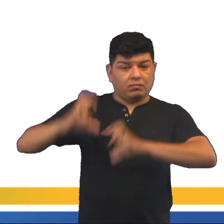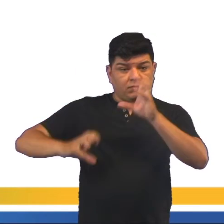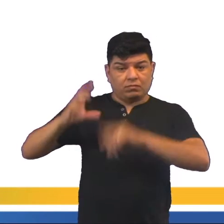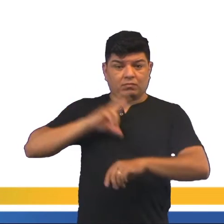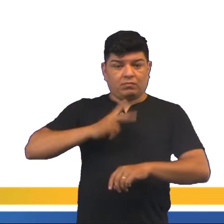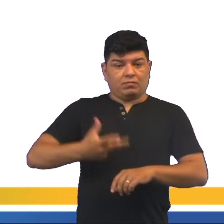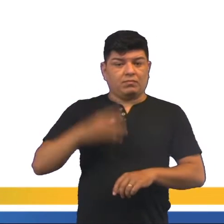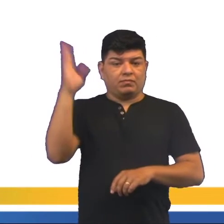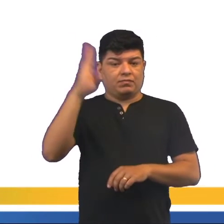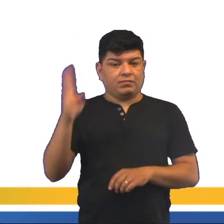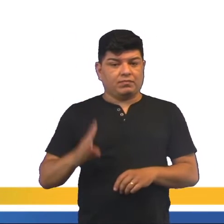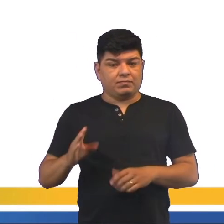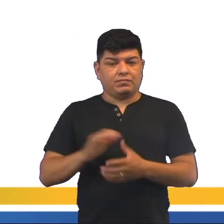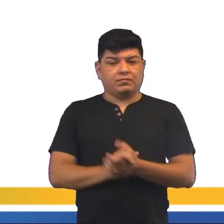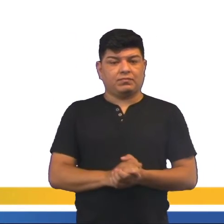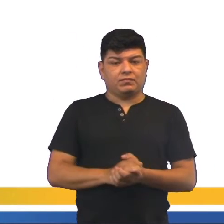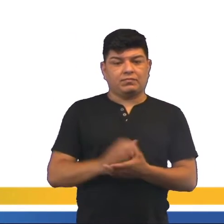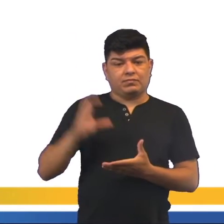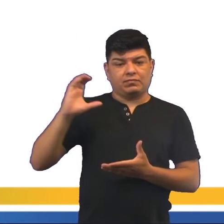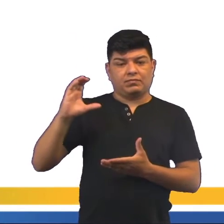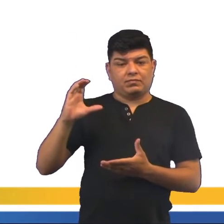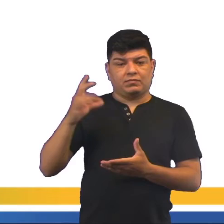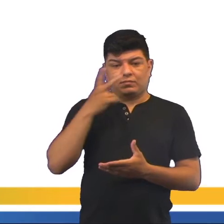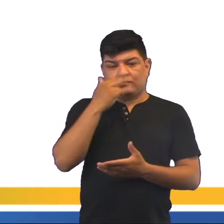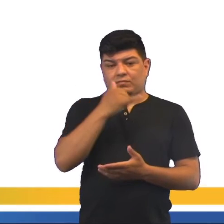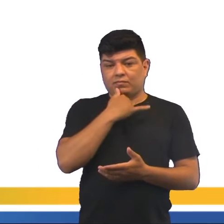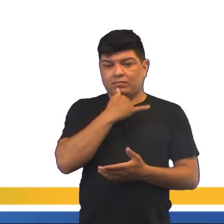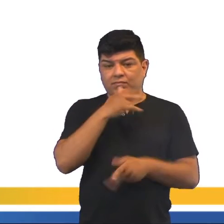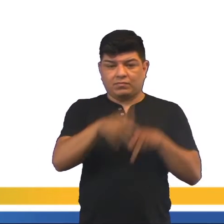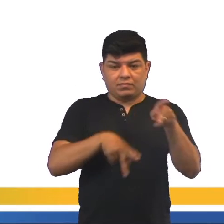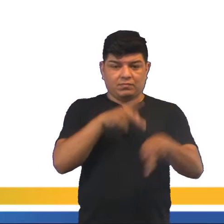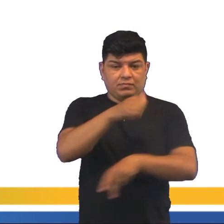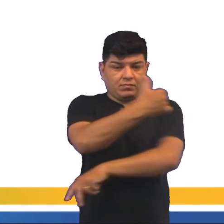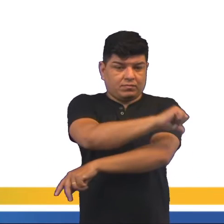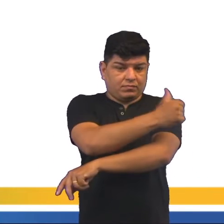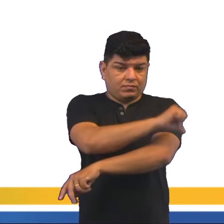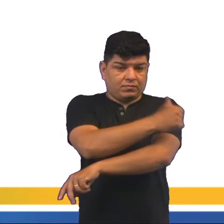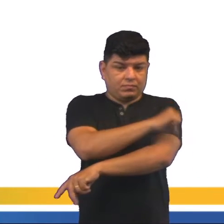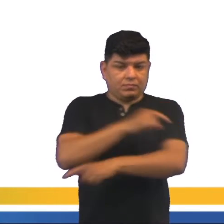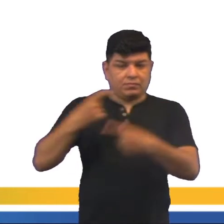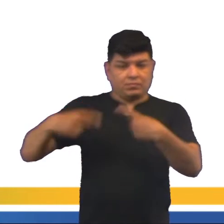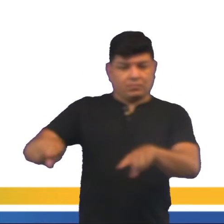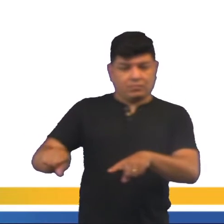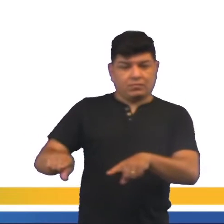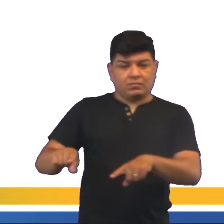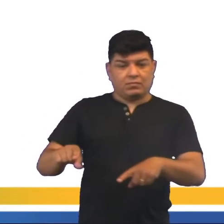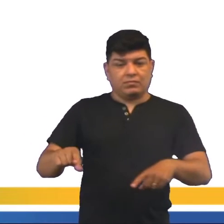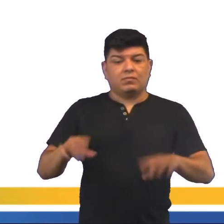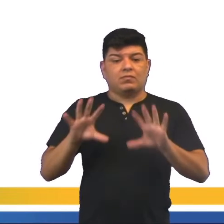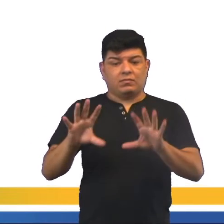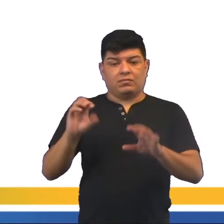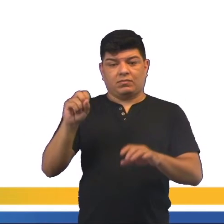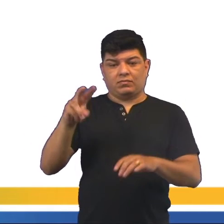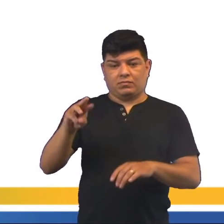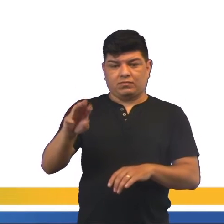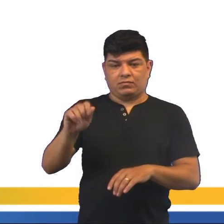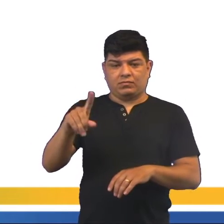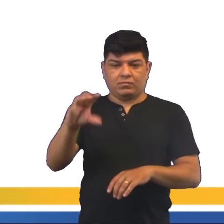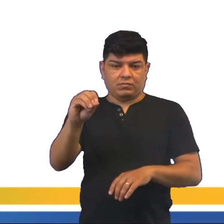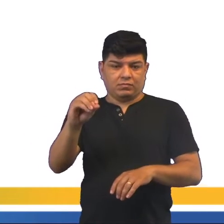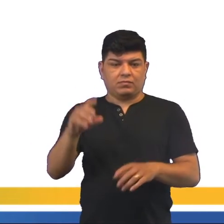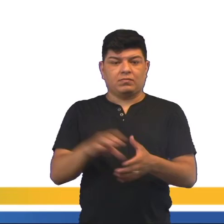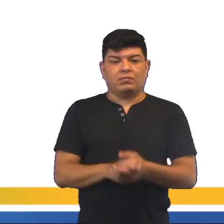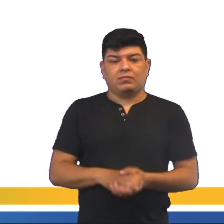entre portugueses e brasileiros. C. O descontentamento da população do Rio de Janeiro contra as medidas saneadoras de